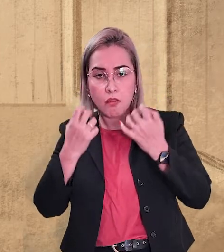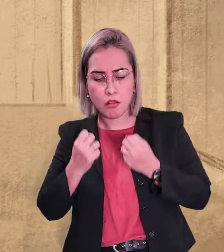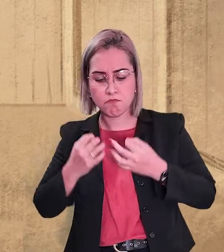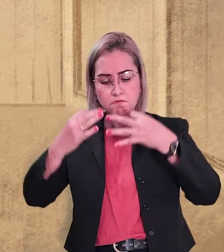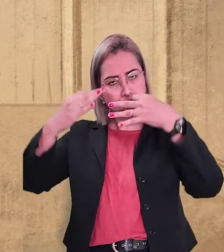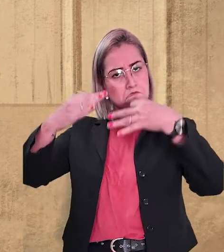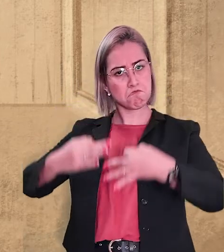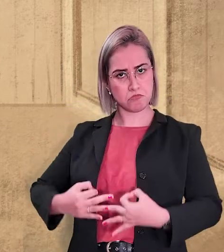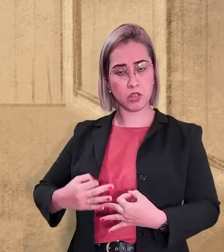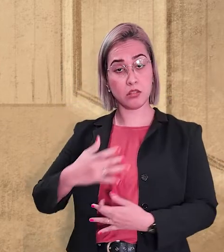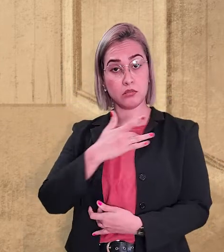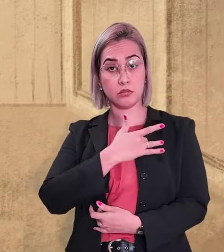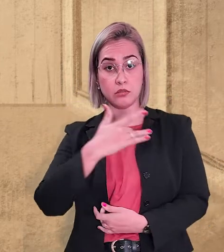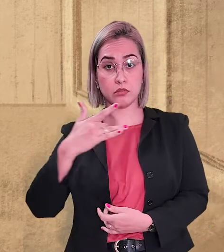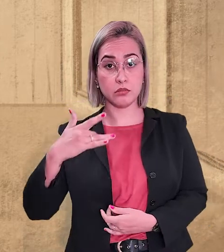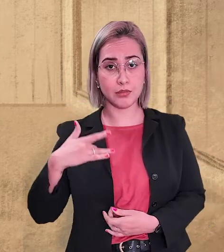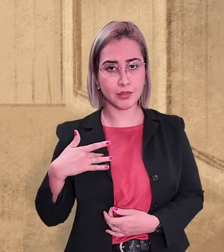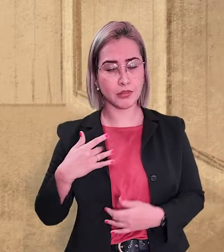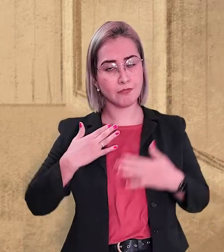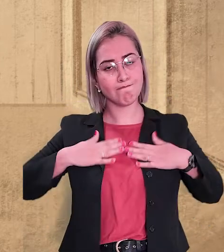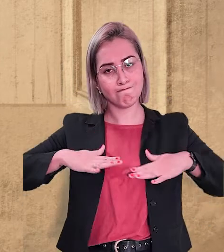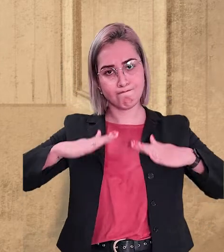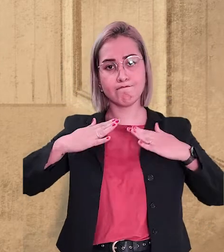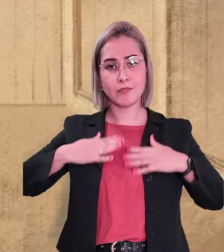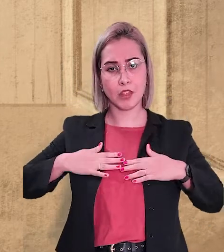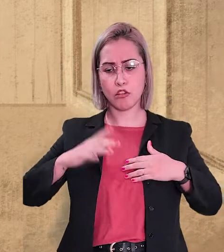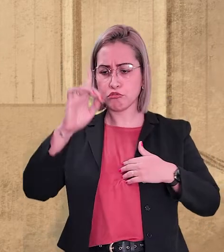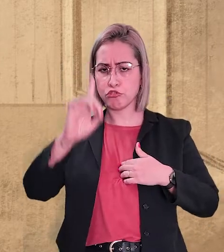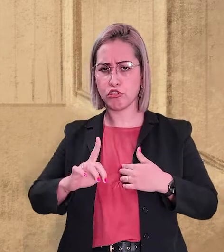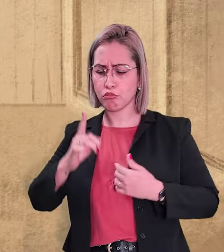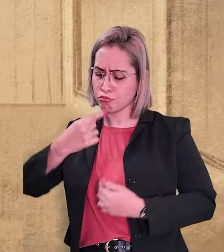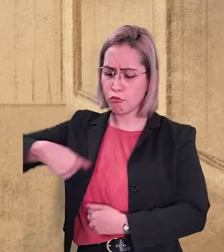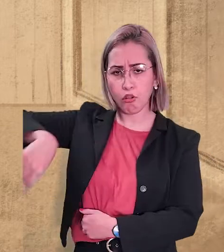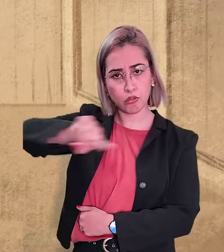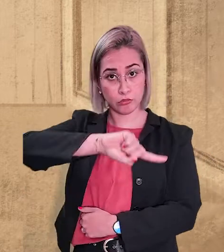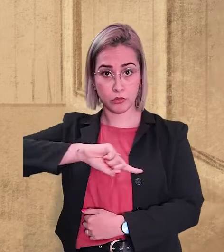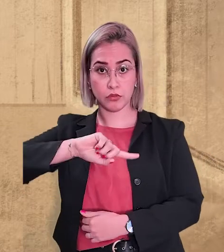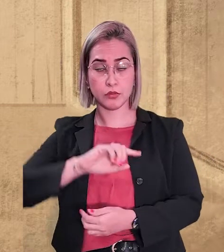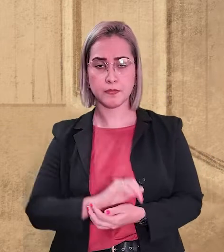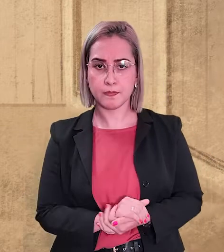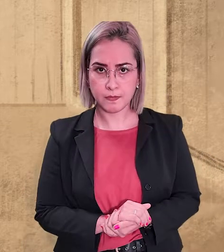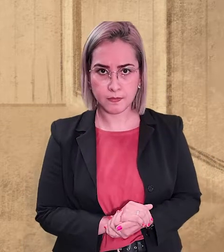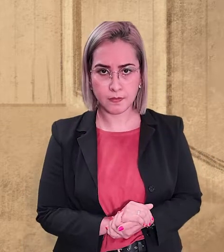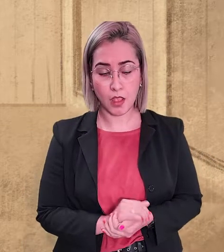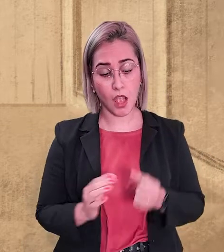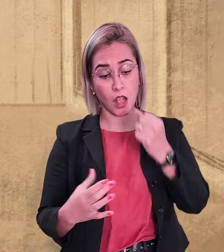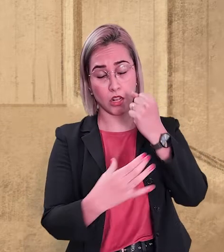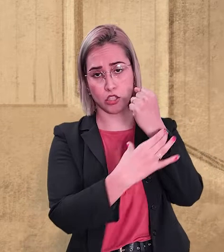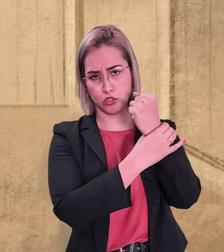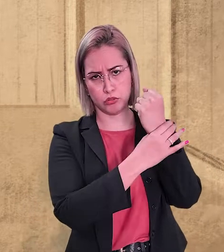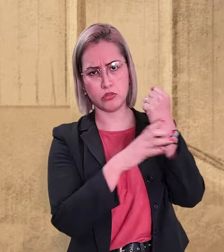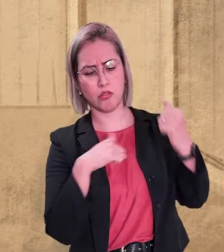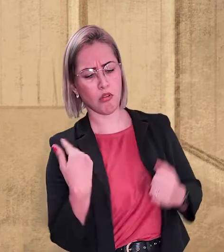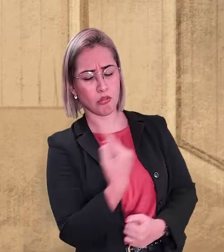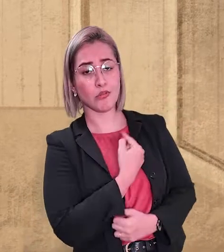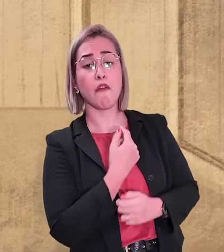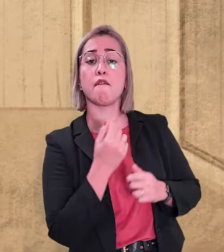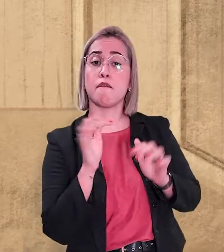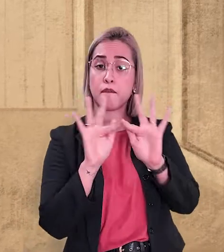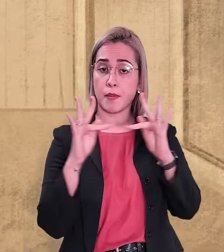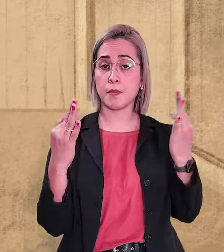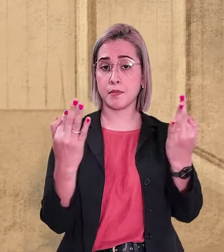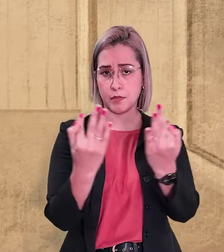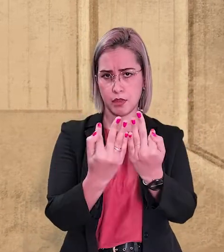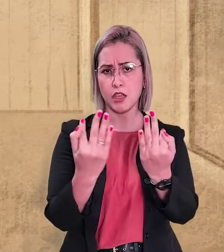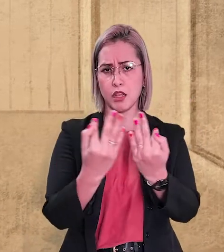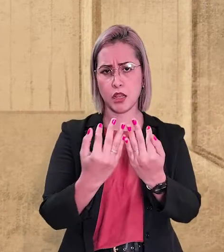Envelhecer de forma digna, saudável e tranquila é um direito de todos nós. Garantir isso aos